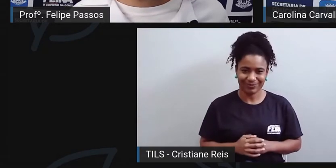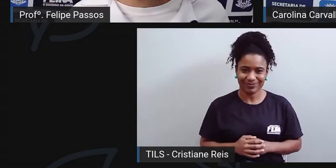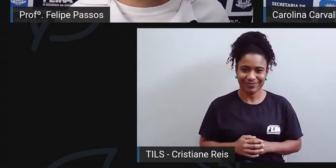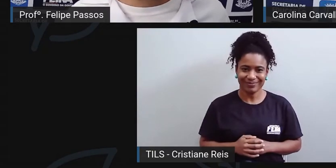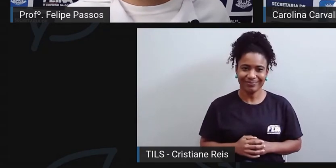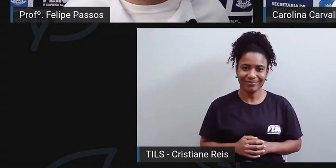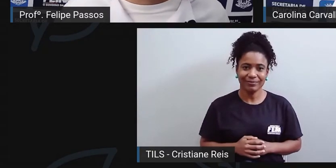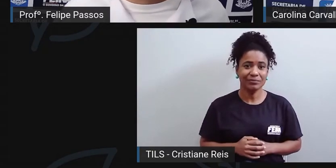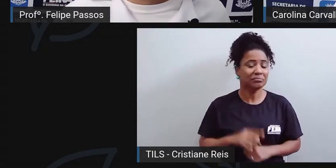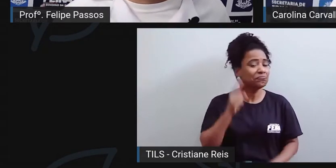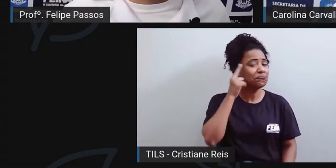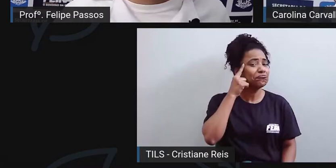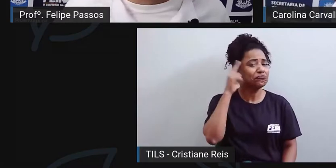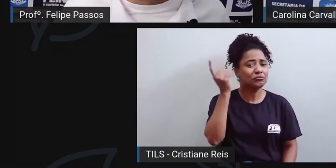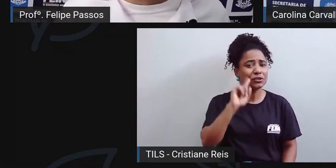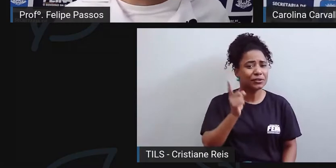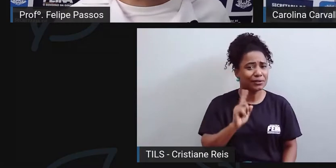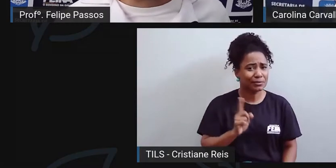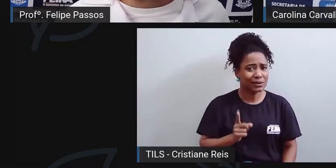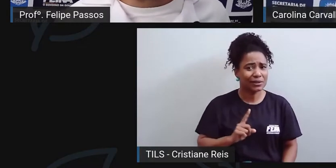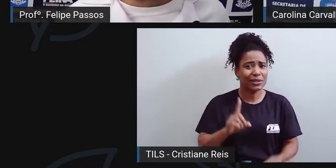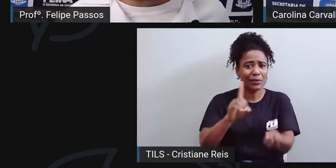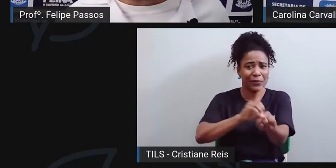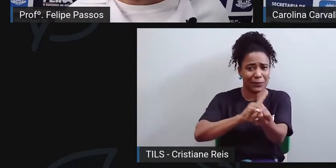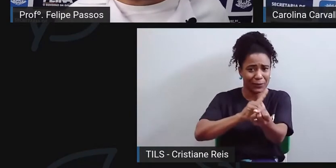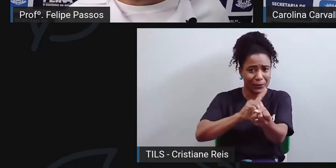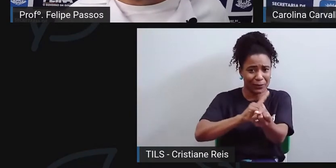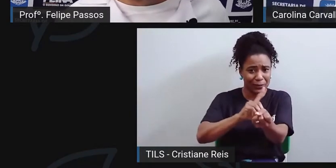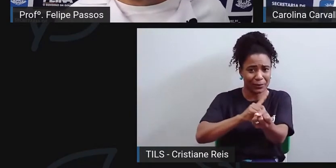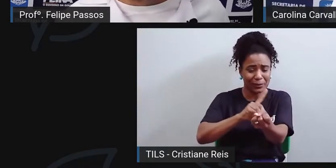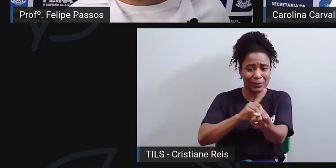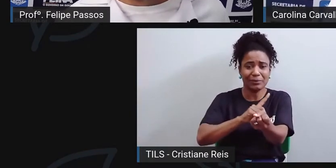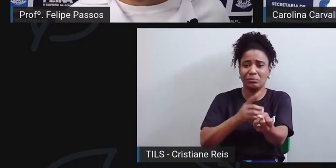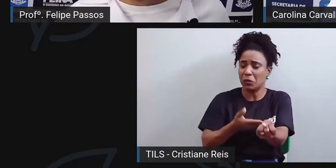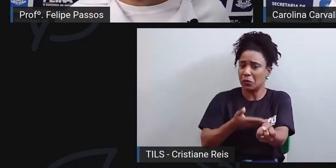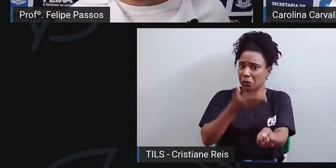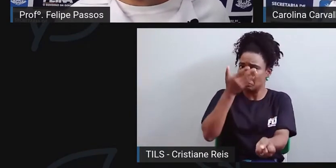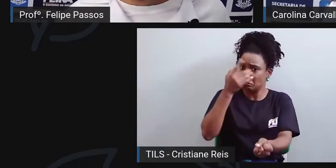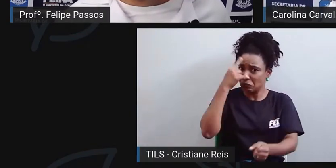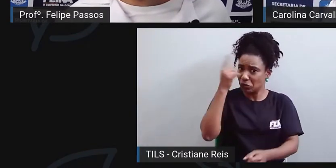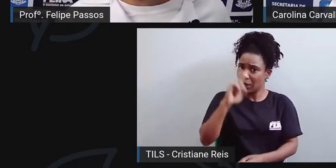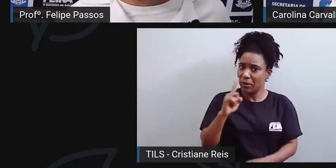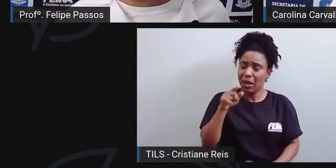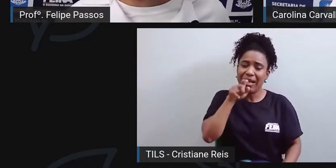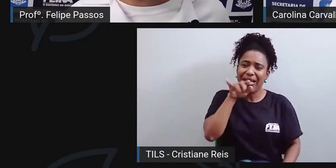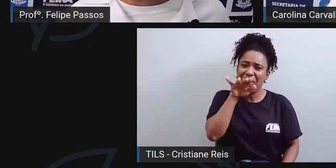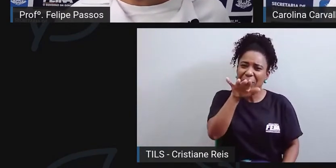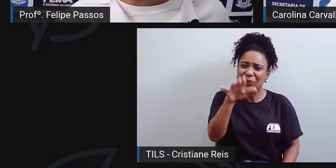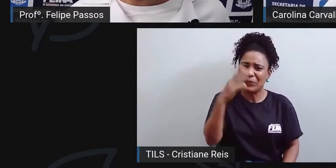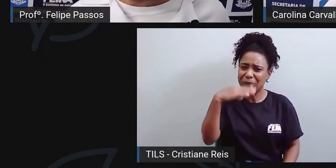Eu não sabia dessa relação da diabetes com a hálitose, não. Sim, sim. Existe, sim, essa relação.